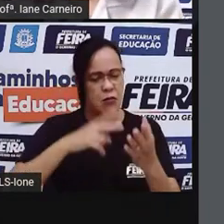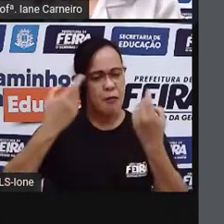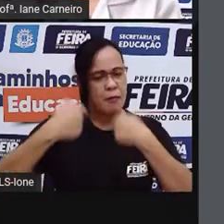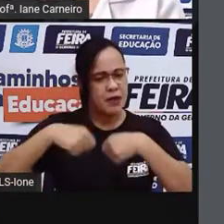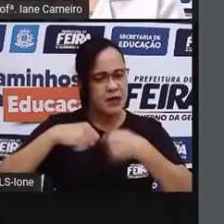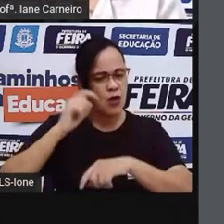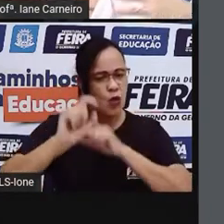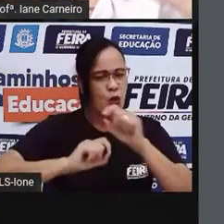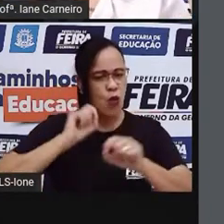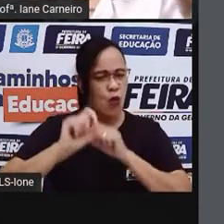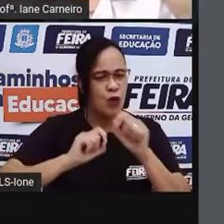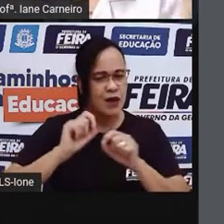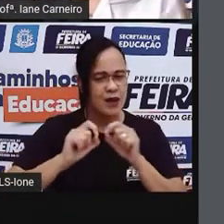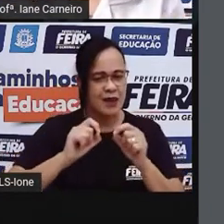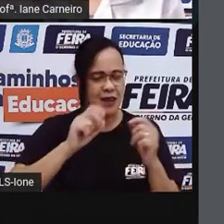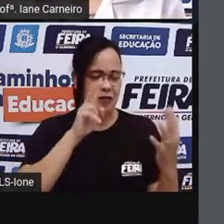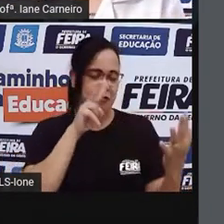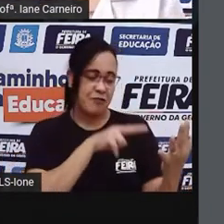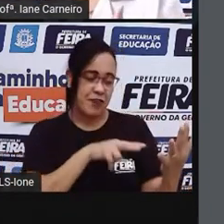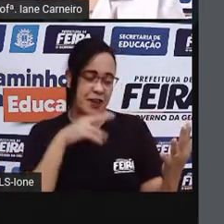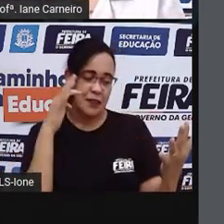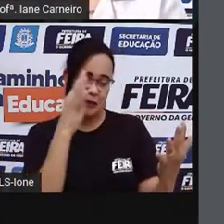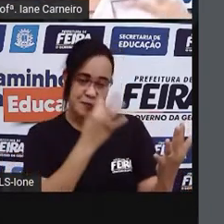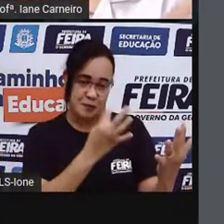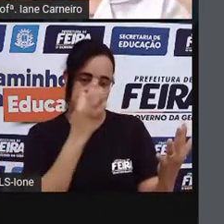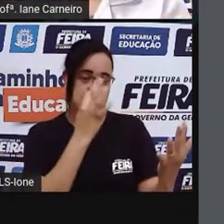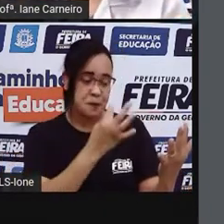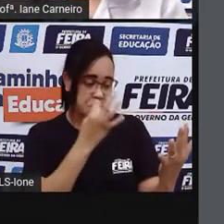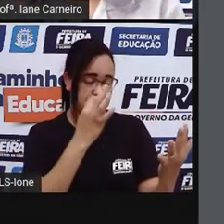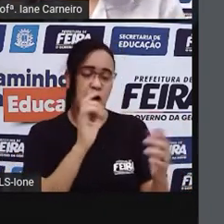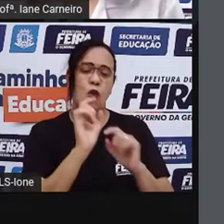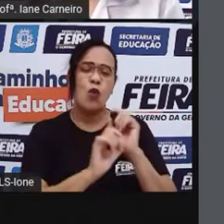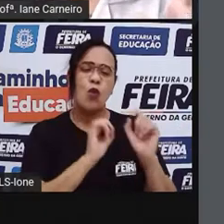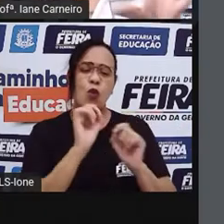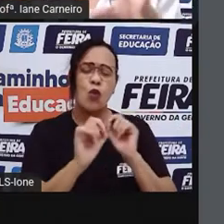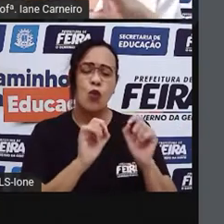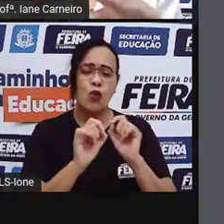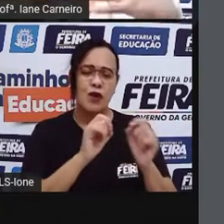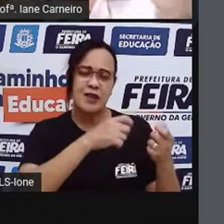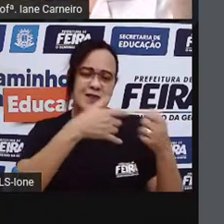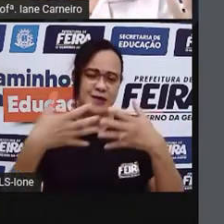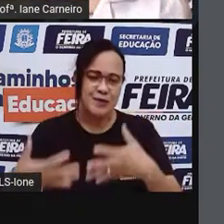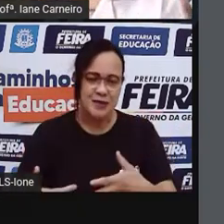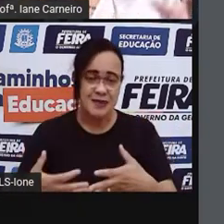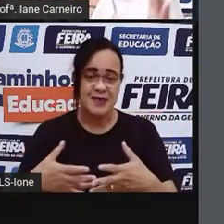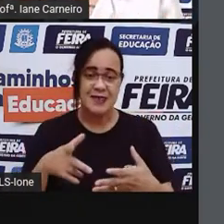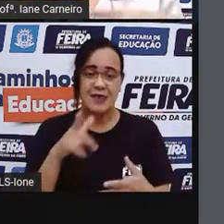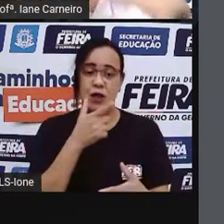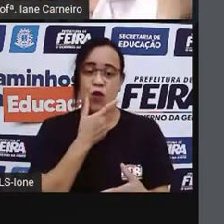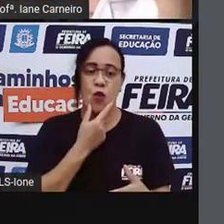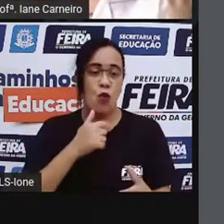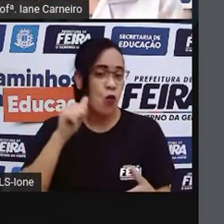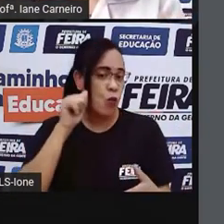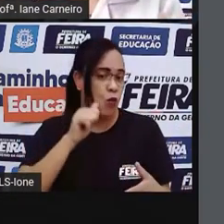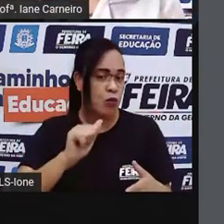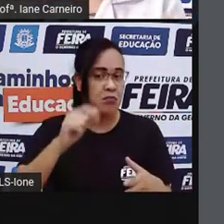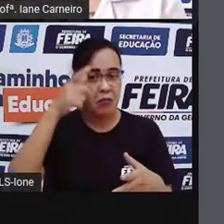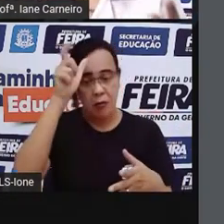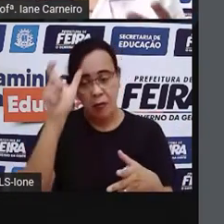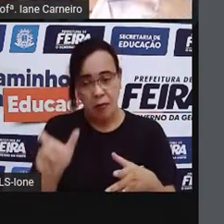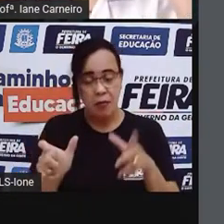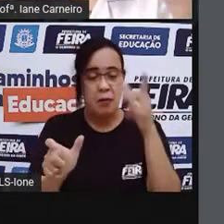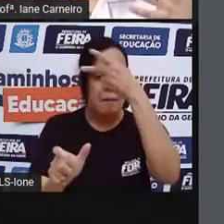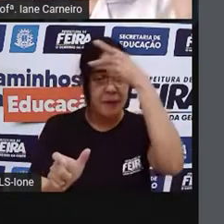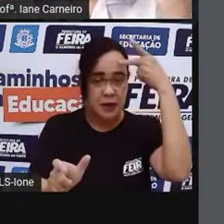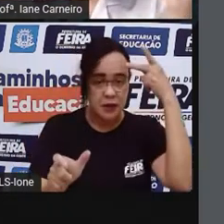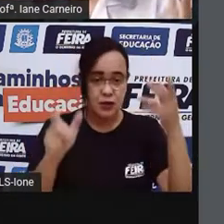propriamente, né? A gente precisa observar o que é que o livro está querendo dizer para a gente, o é é o autor, o que é que ele escreveu a história